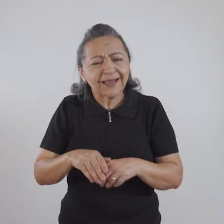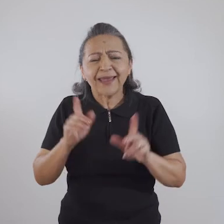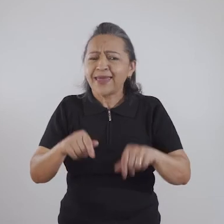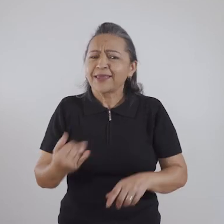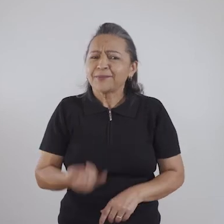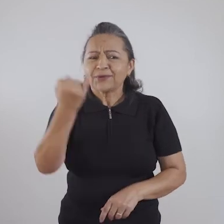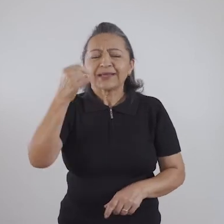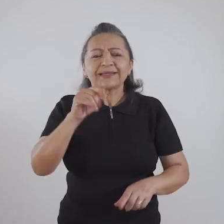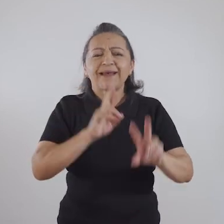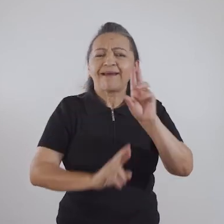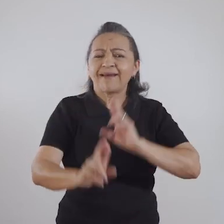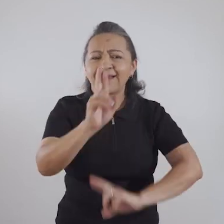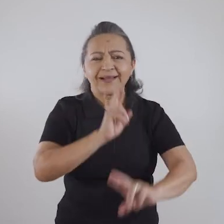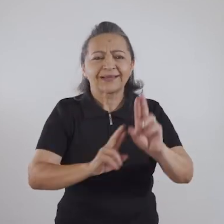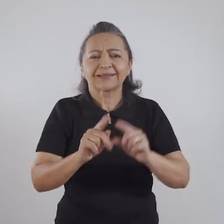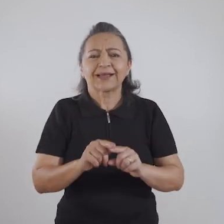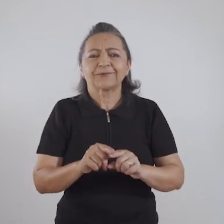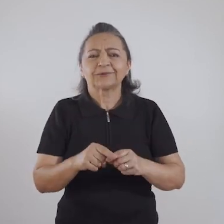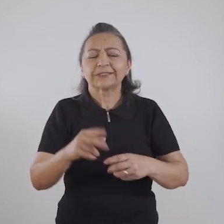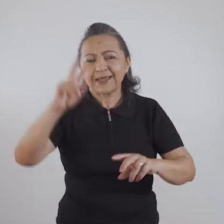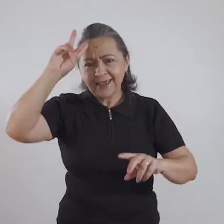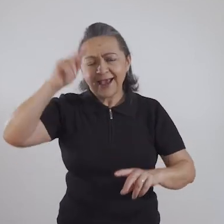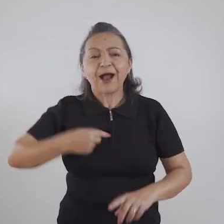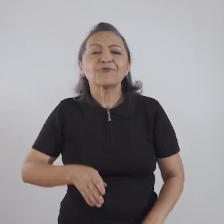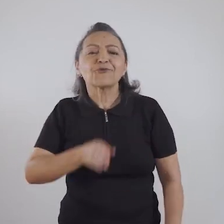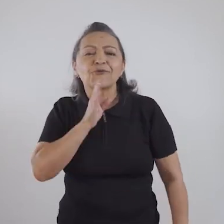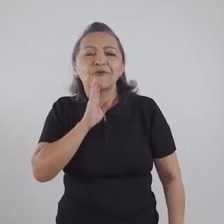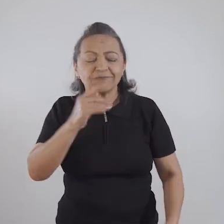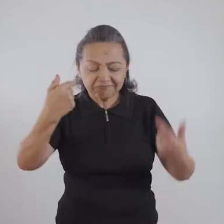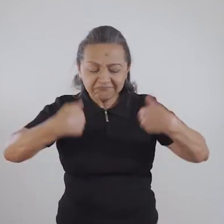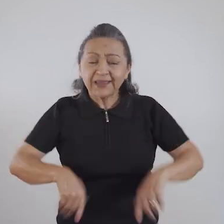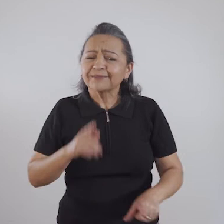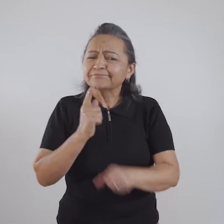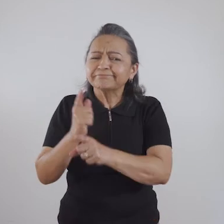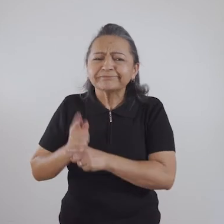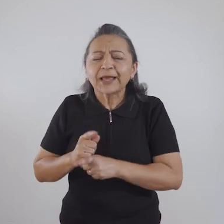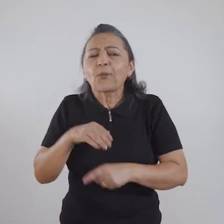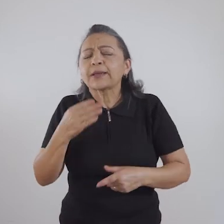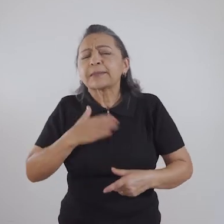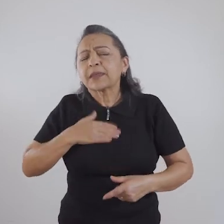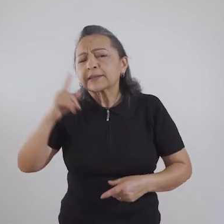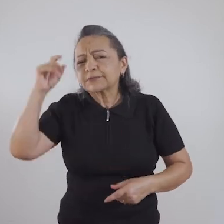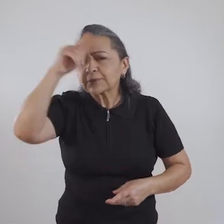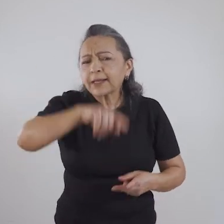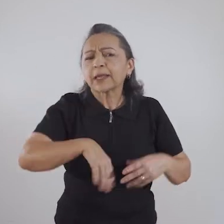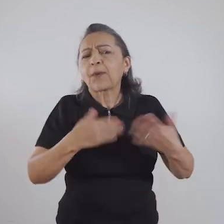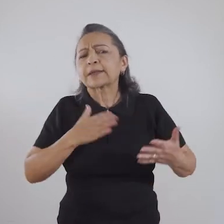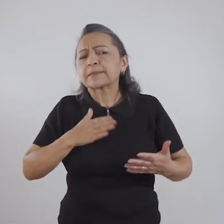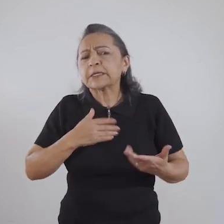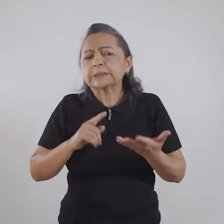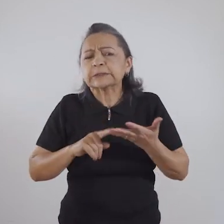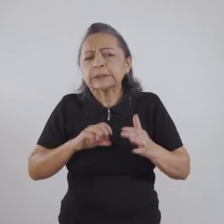pessoas que vocês amam, com você mesmo, é muito importante essa relação de se autoconhecer,